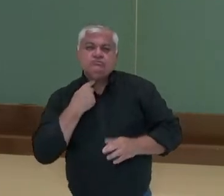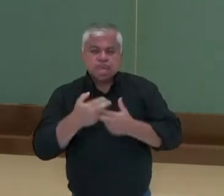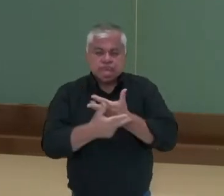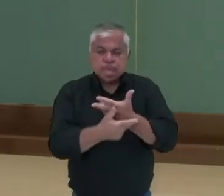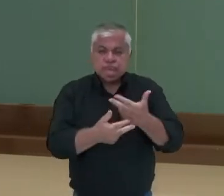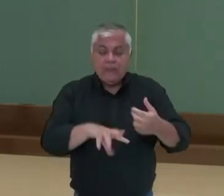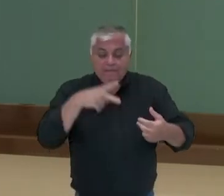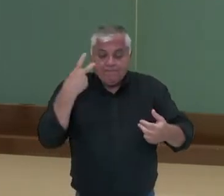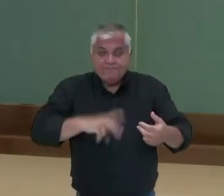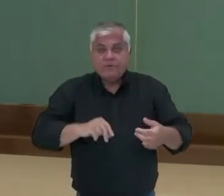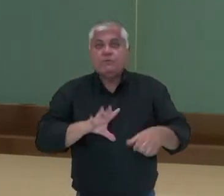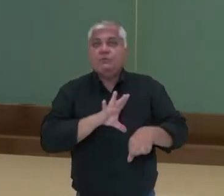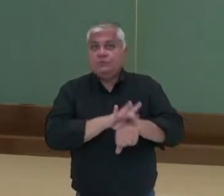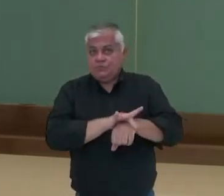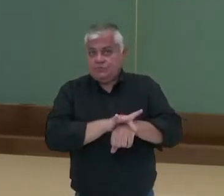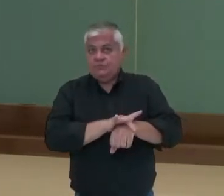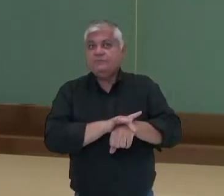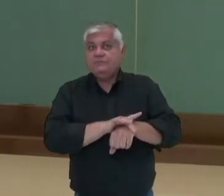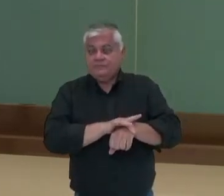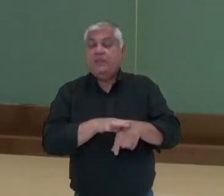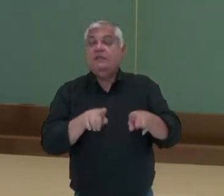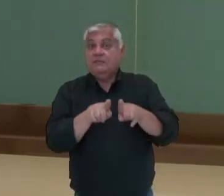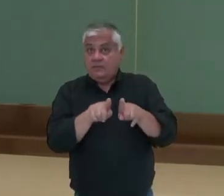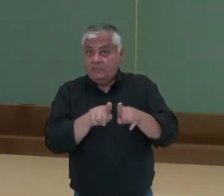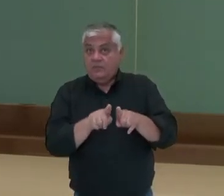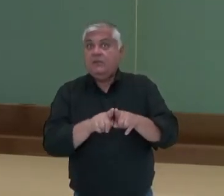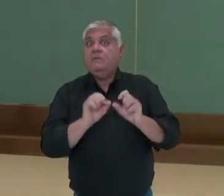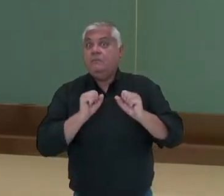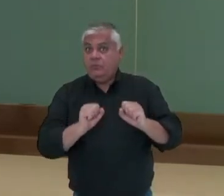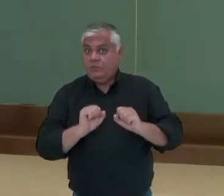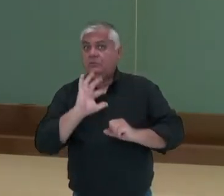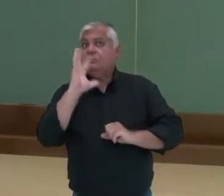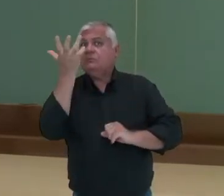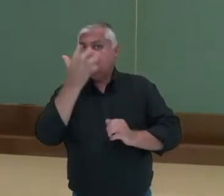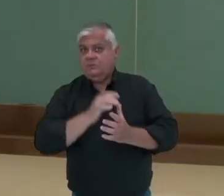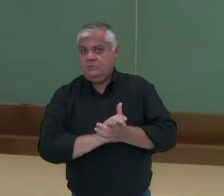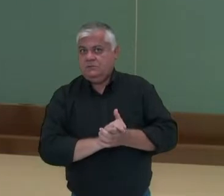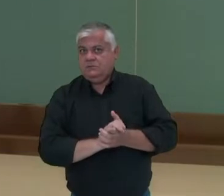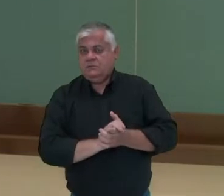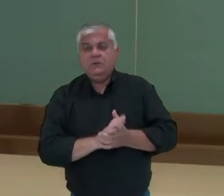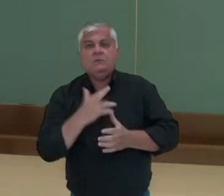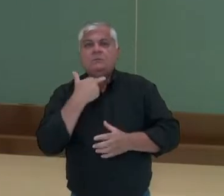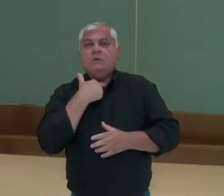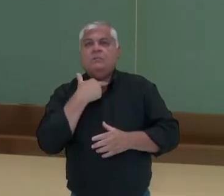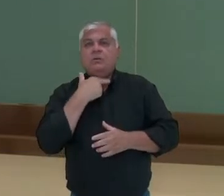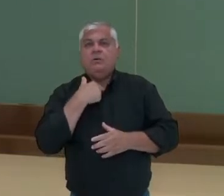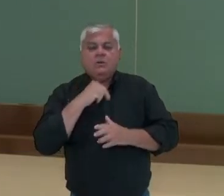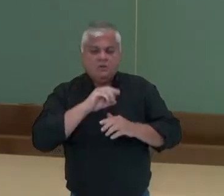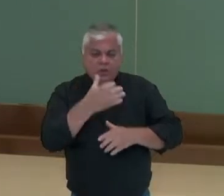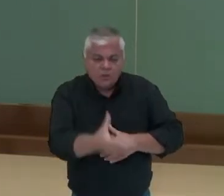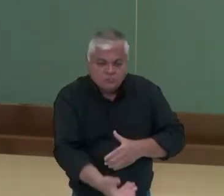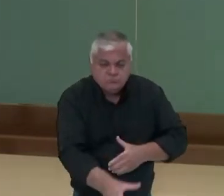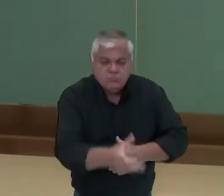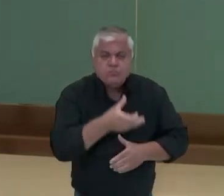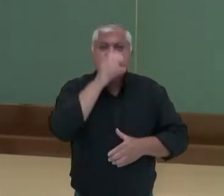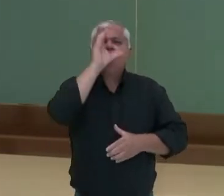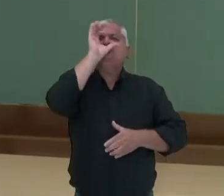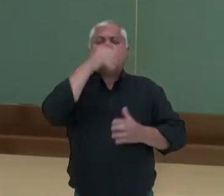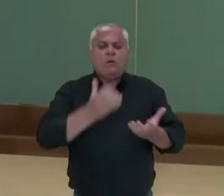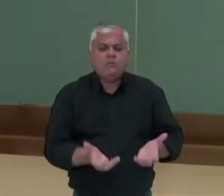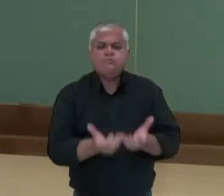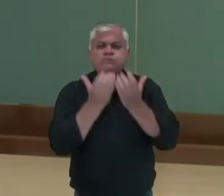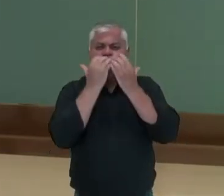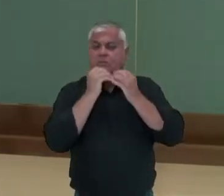contaminantes, além de micro-organismos que causam doenças. Então não dá para pegar essa água e simplesmente beber.